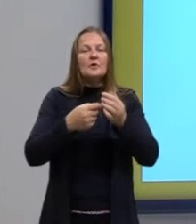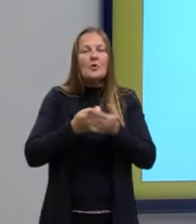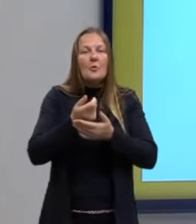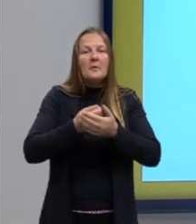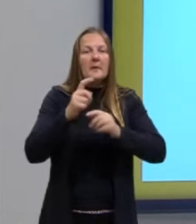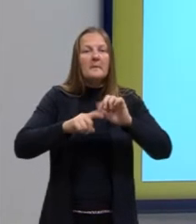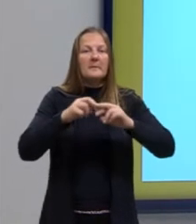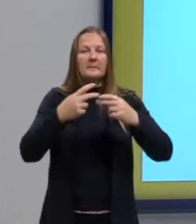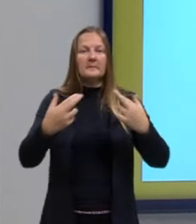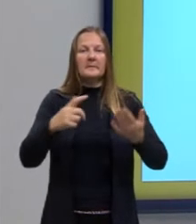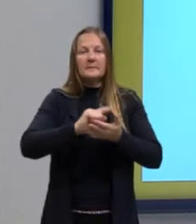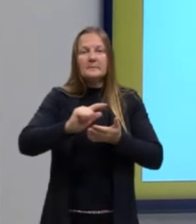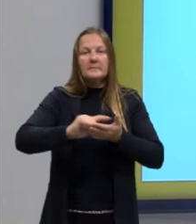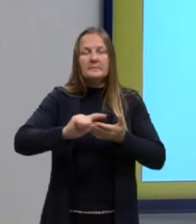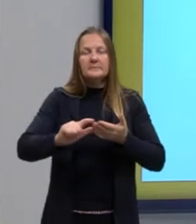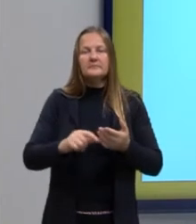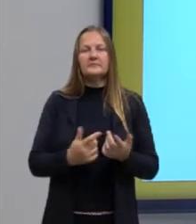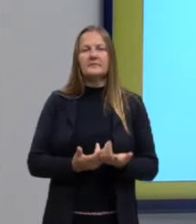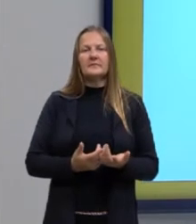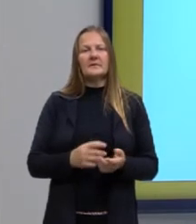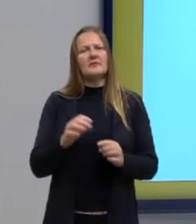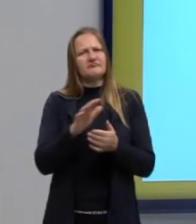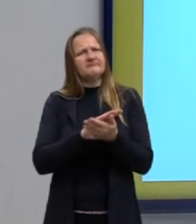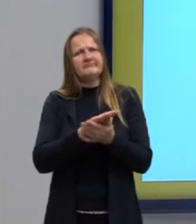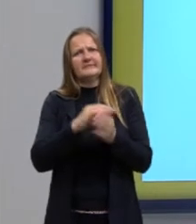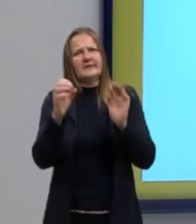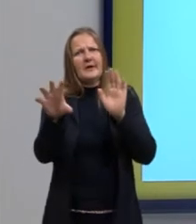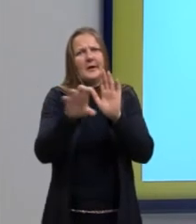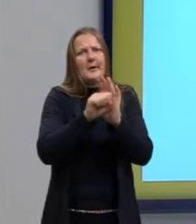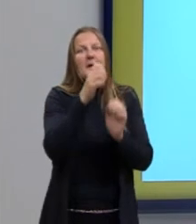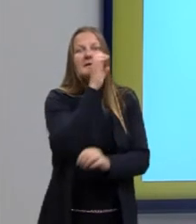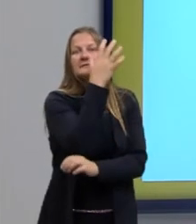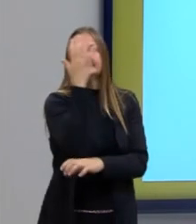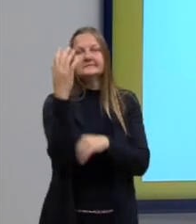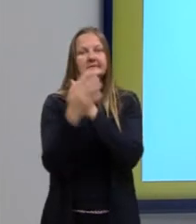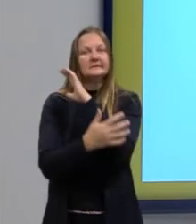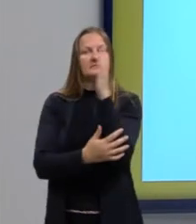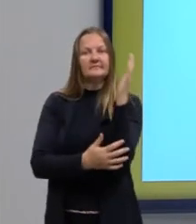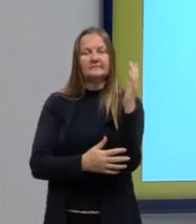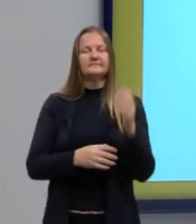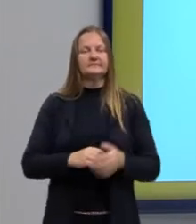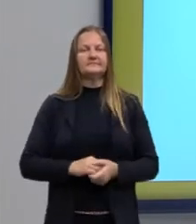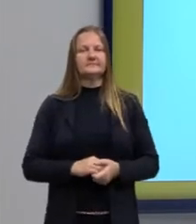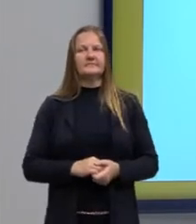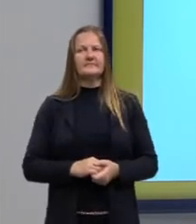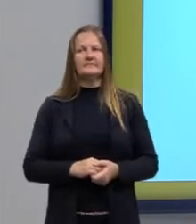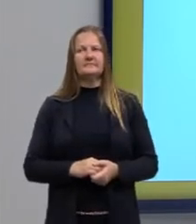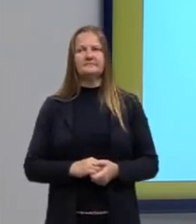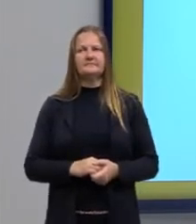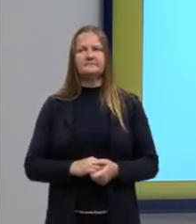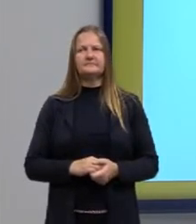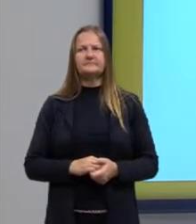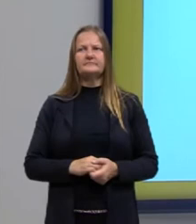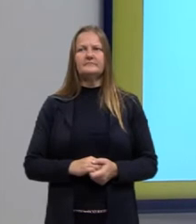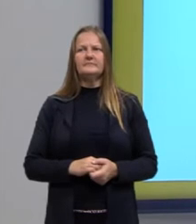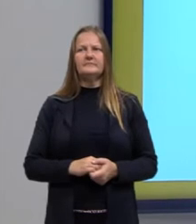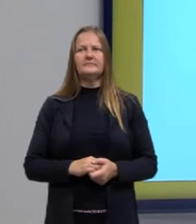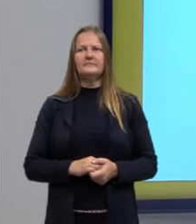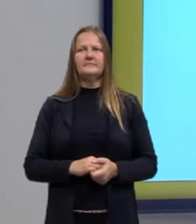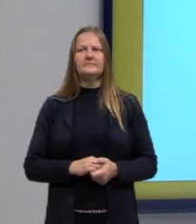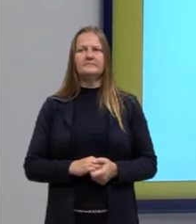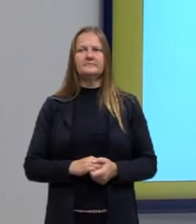produtos de limpeza, também não está associado aos biosurfactantes e também não aos impactos